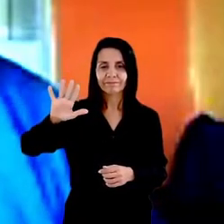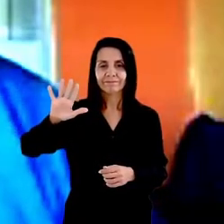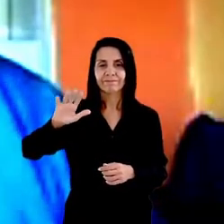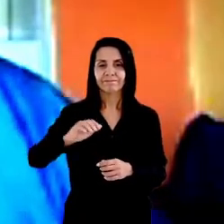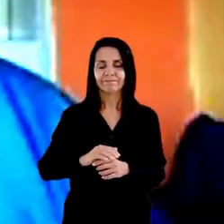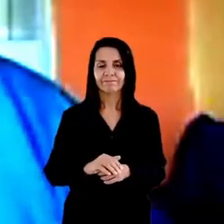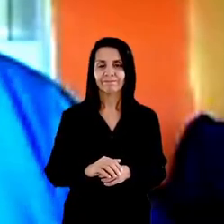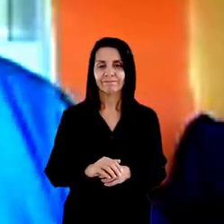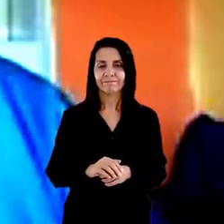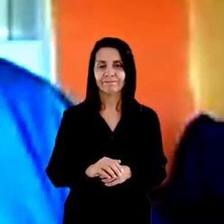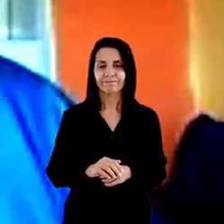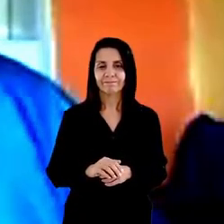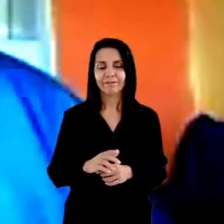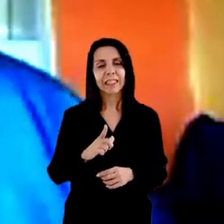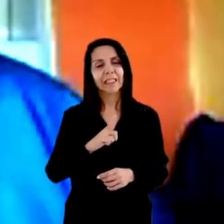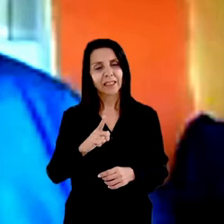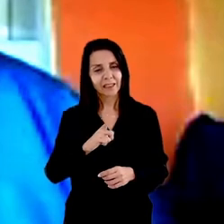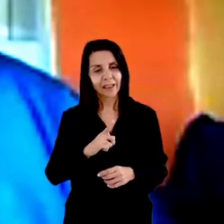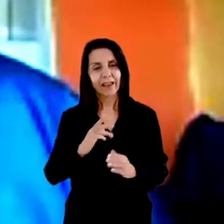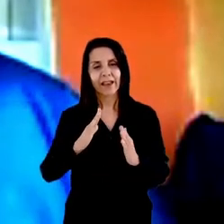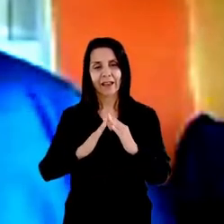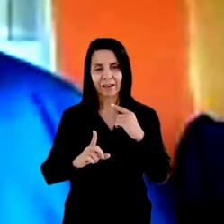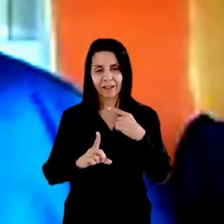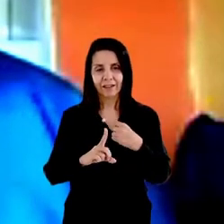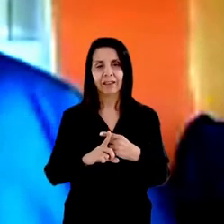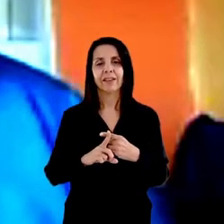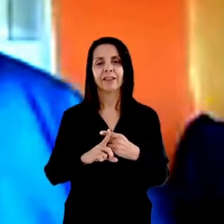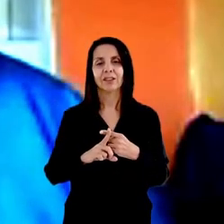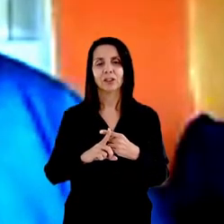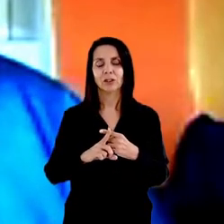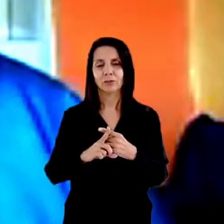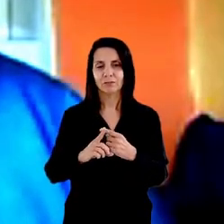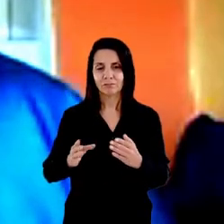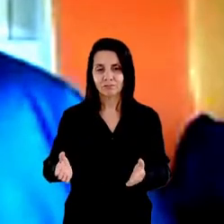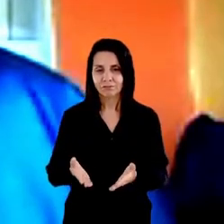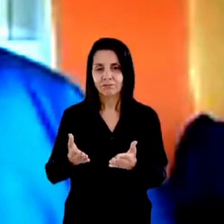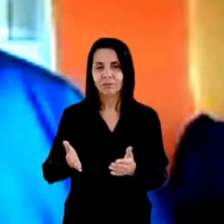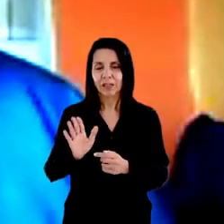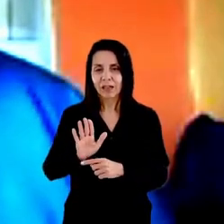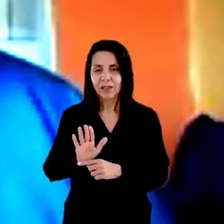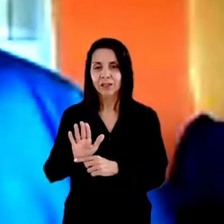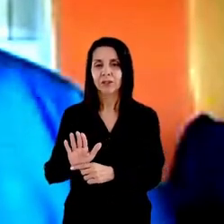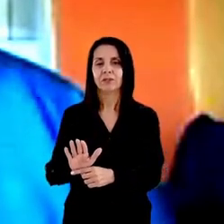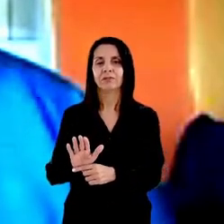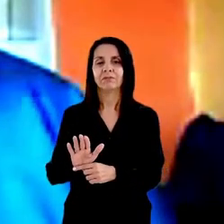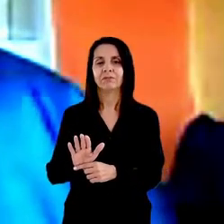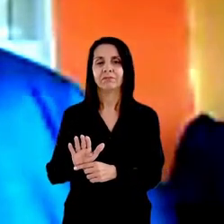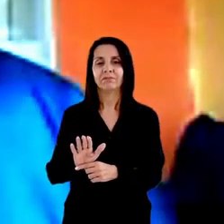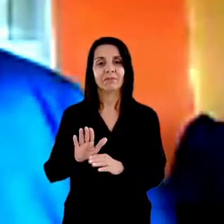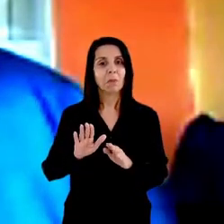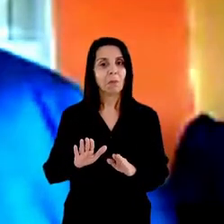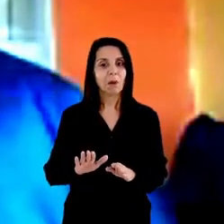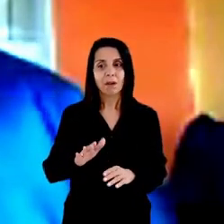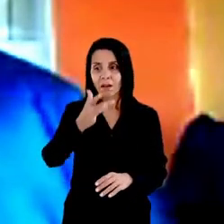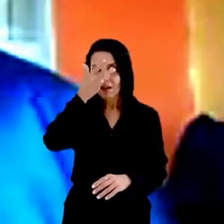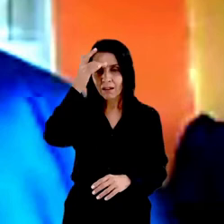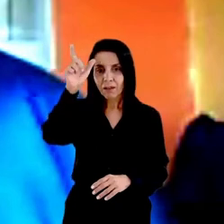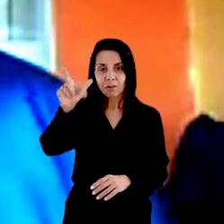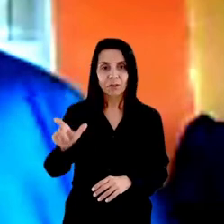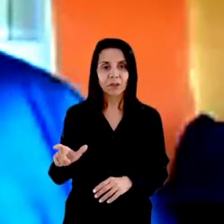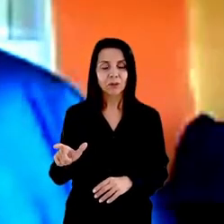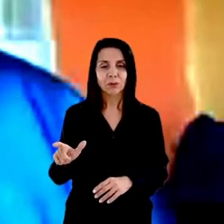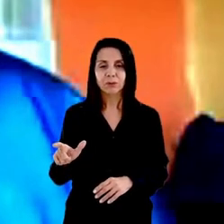comida tem uma ação da igreja tem uma ação de cidadania de solidariedade do outro lado da rua e o indivíduo é impedido de ir comer